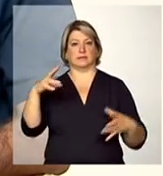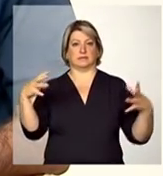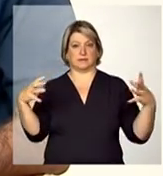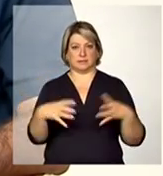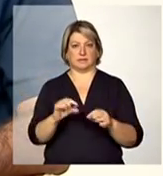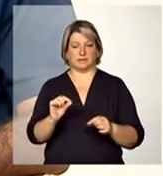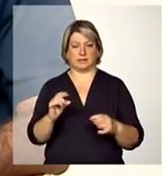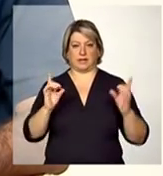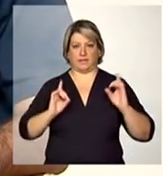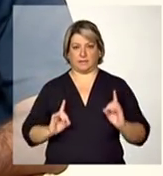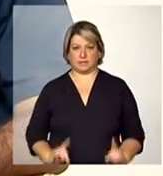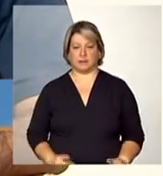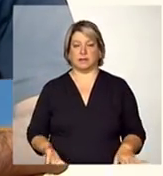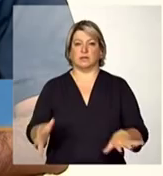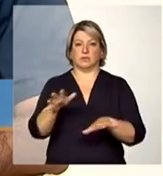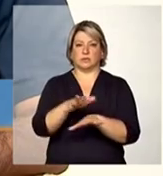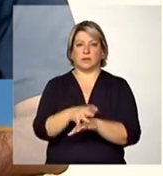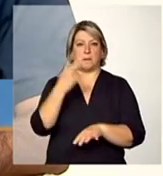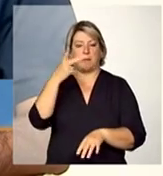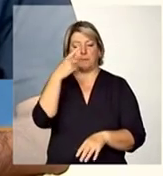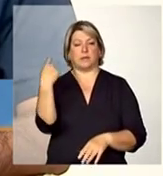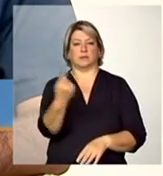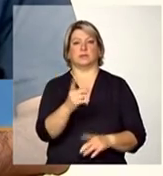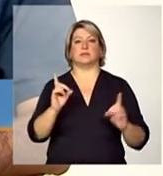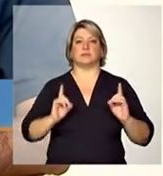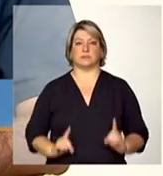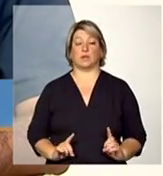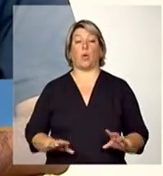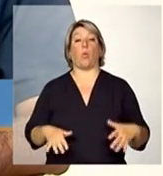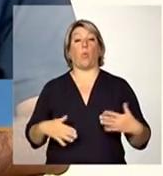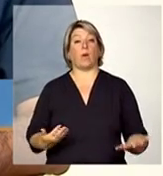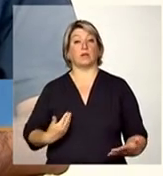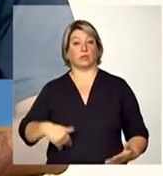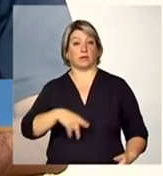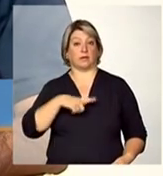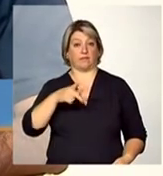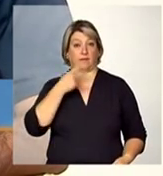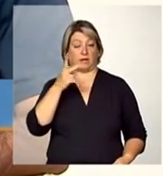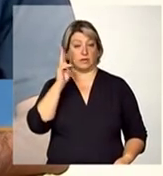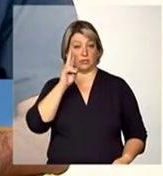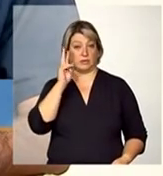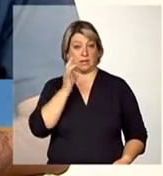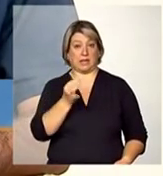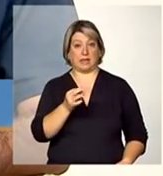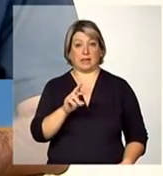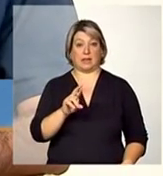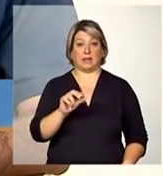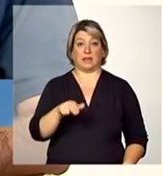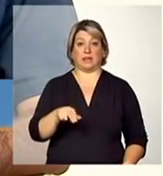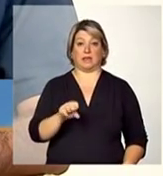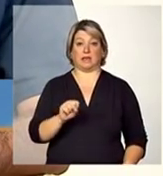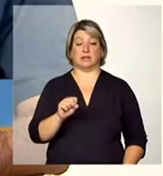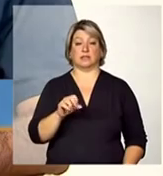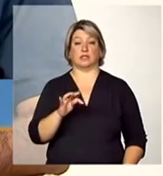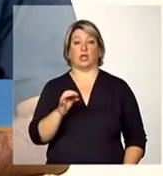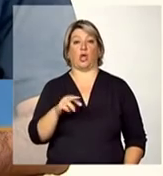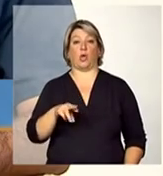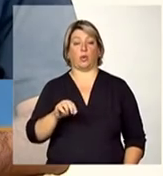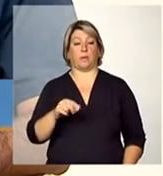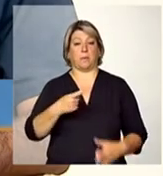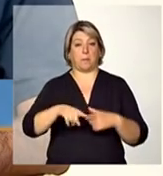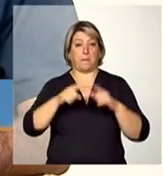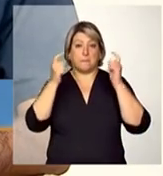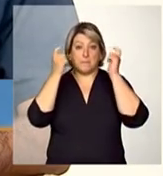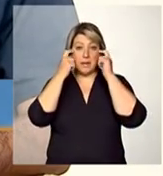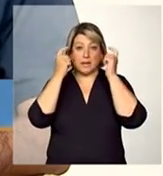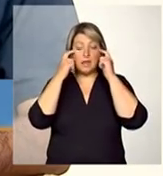com as pessoas com deficiência quando a gente está falando de transtorno mental a gente está falando de pessoas que necessitam de